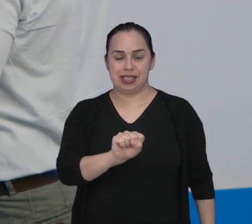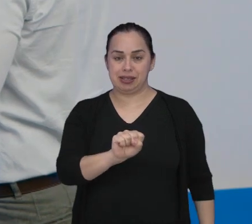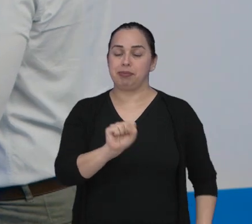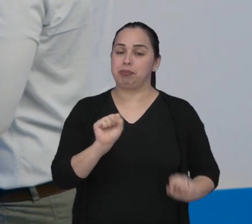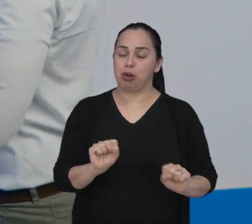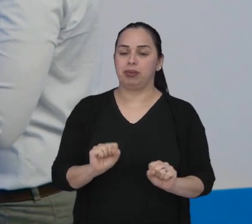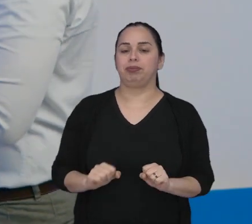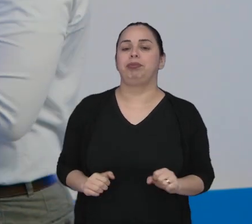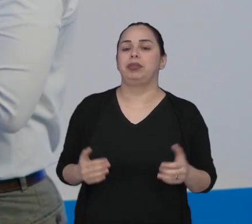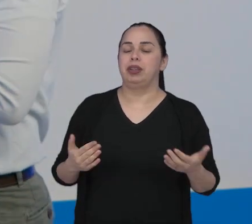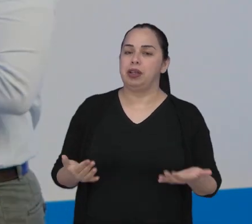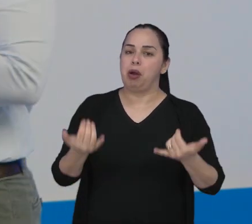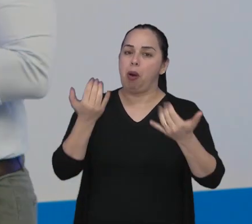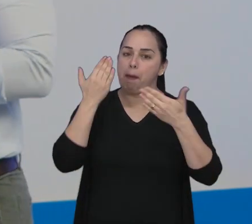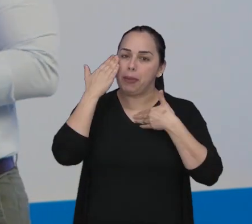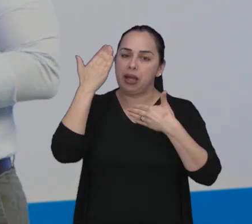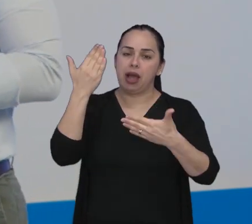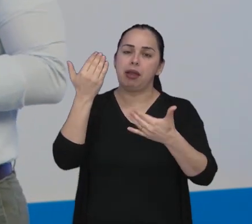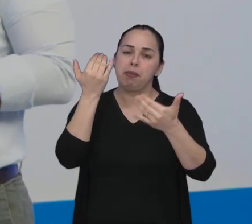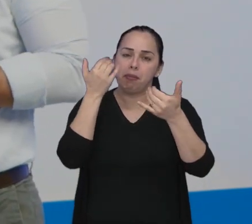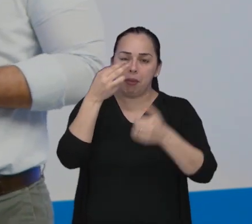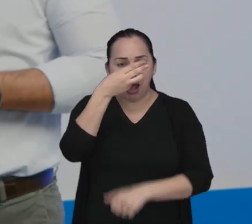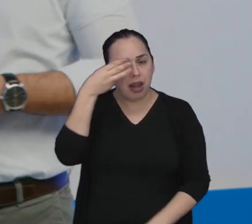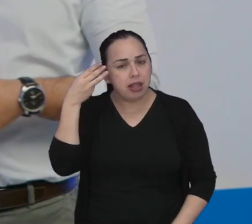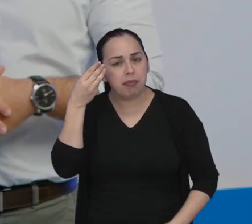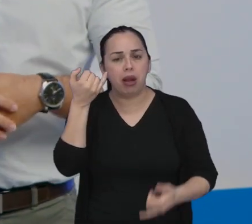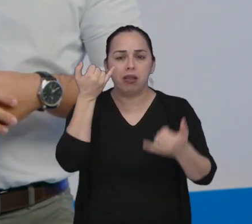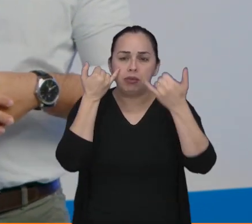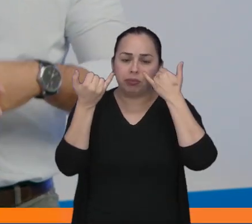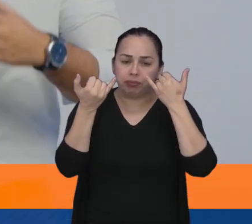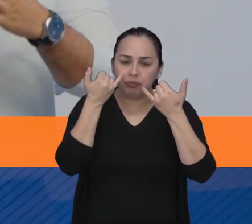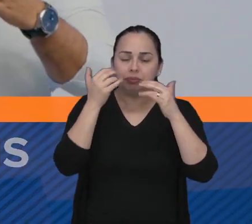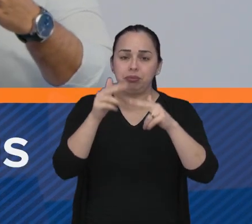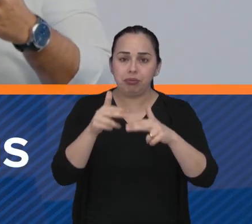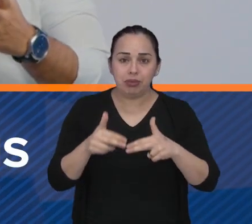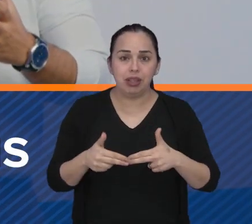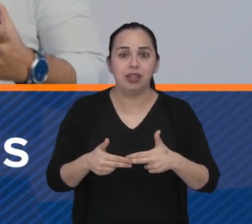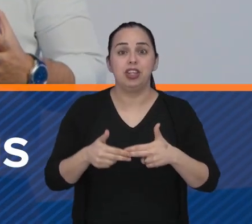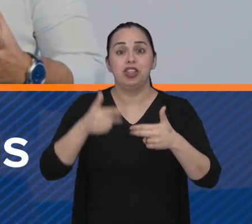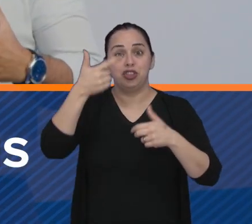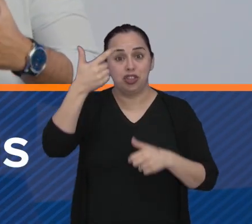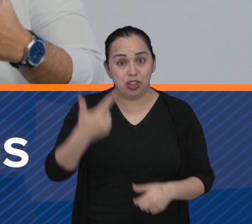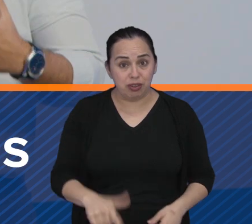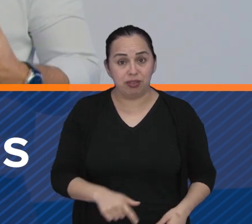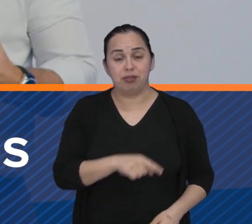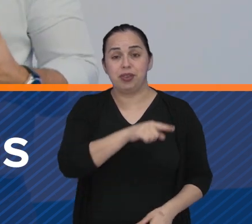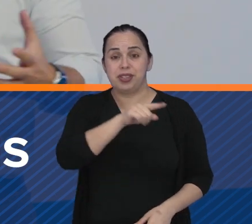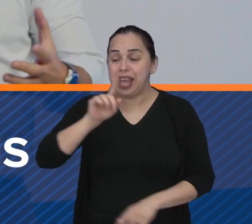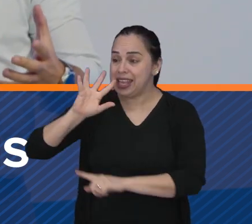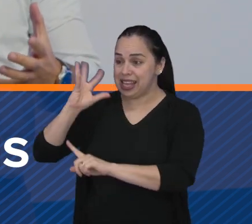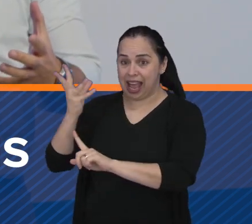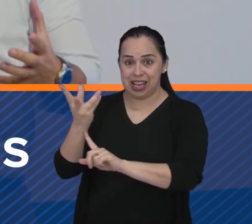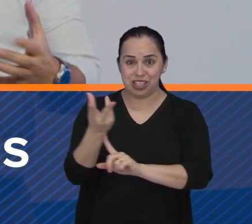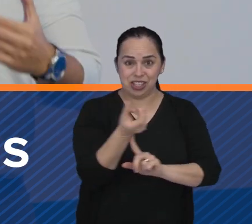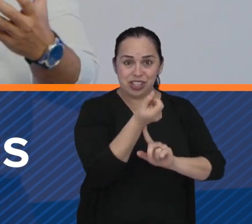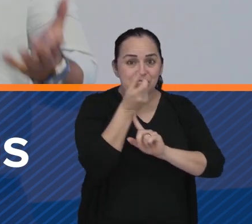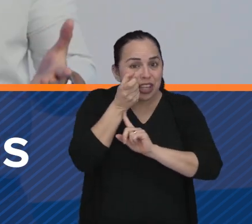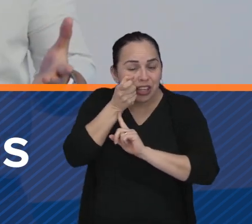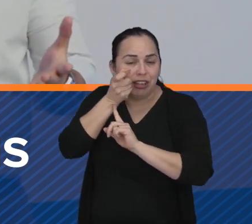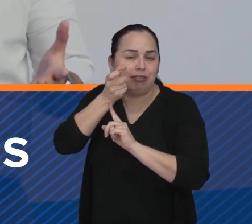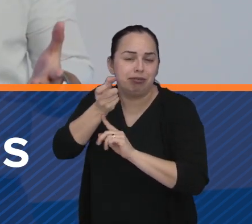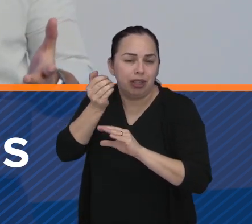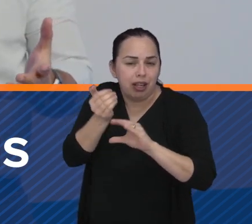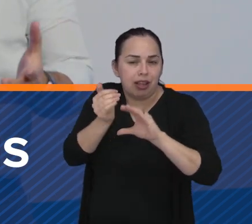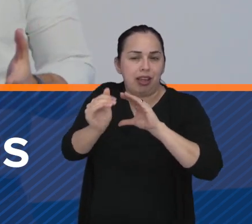Muito obrigado, viu, Marina, pelas informações. Então, é isso, pessoal. Eu reforço aqui o convite para todos os artistas interessados